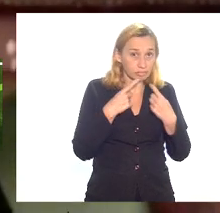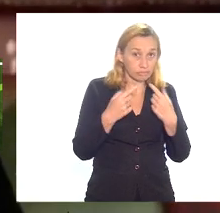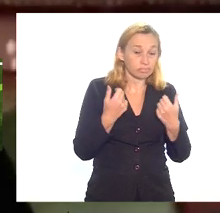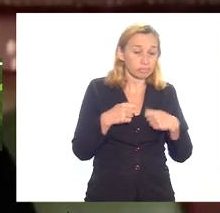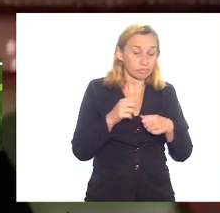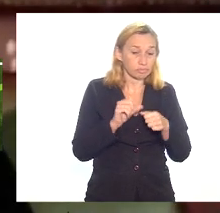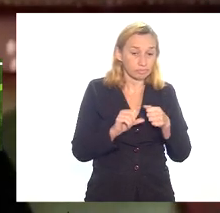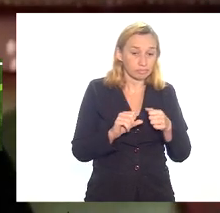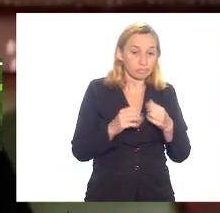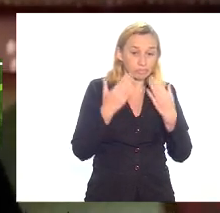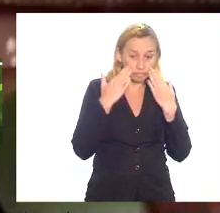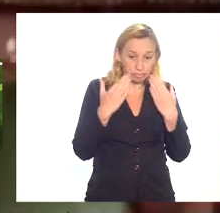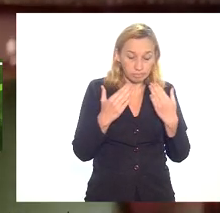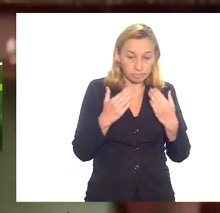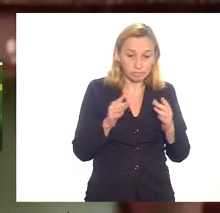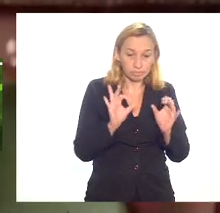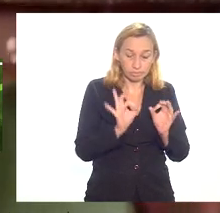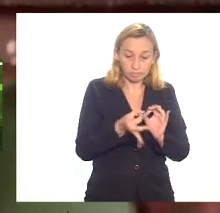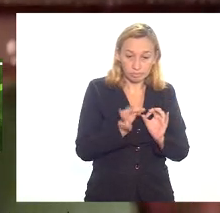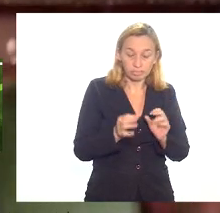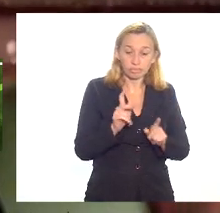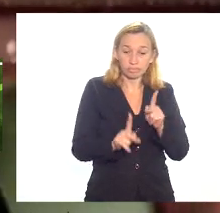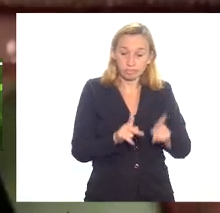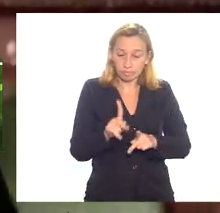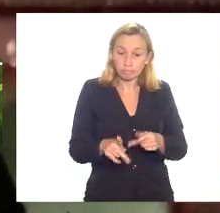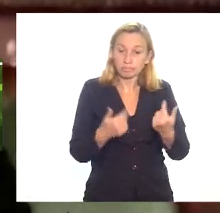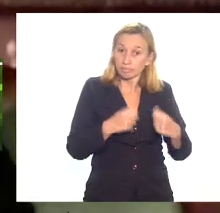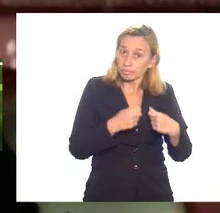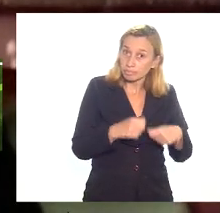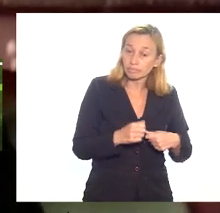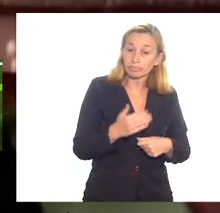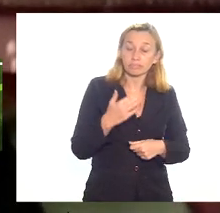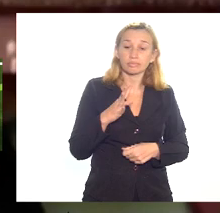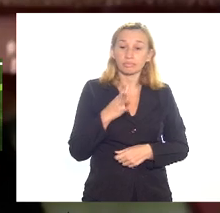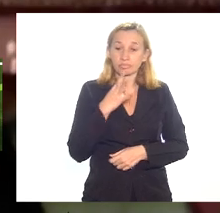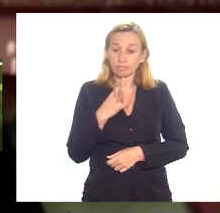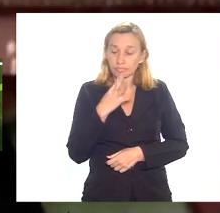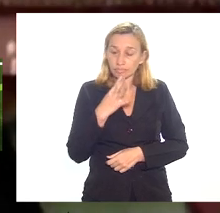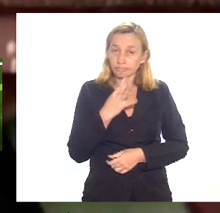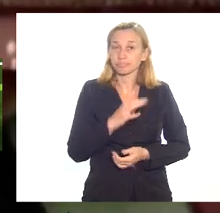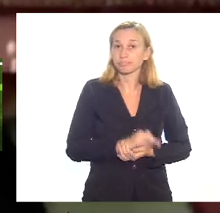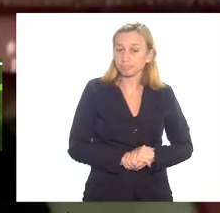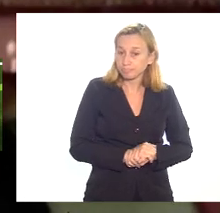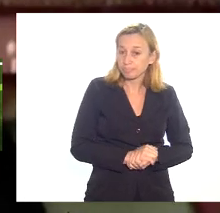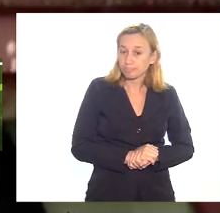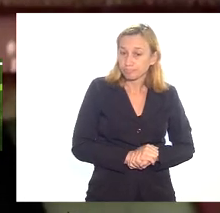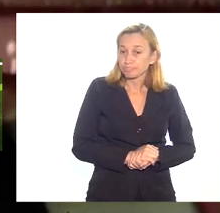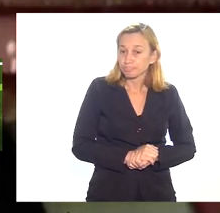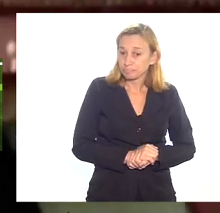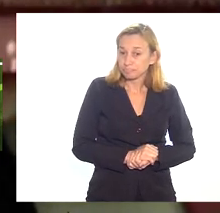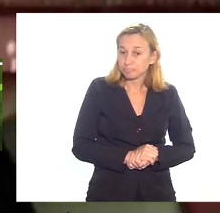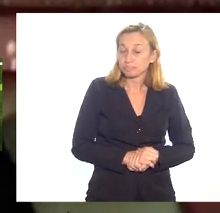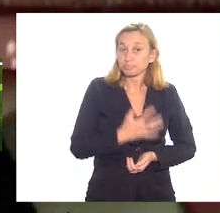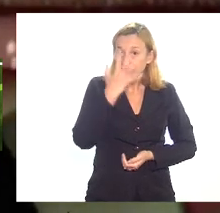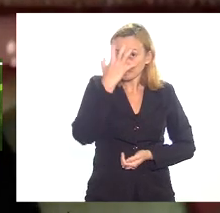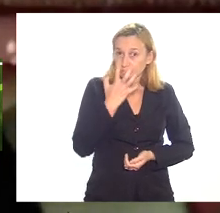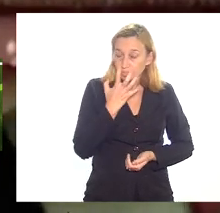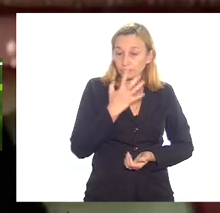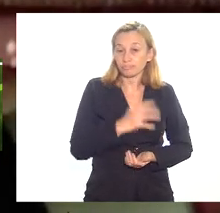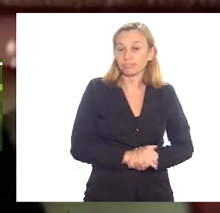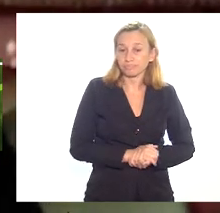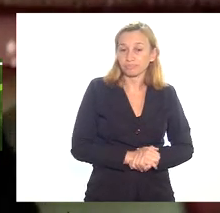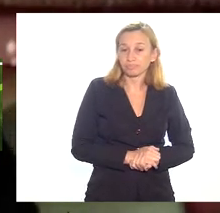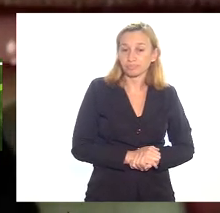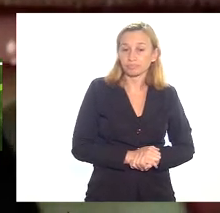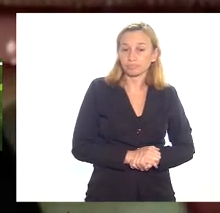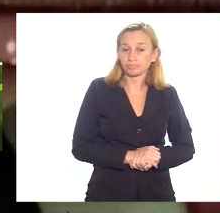apresentou publicamente a nossa população precisa ter essa essa dimensão da gravidade do